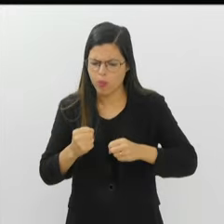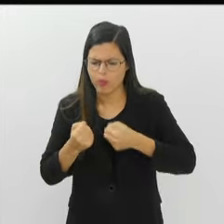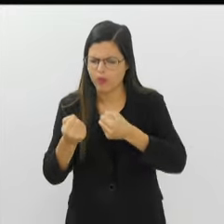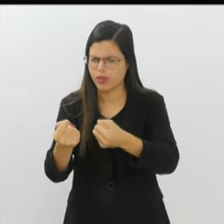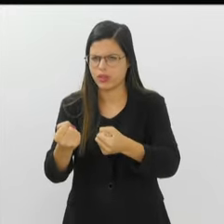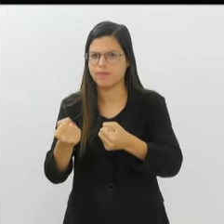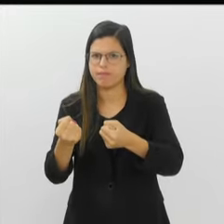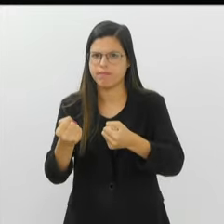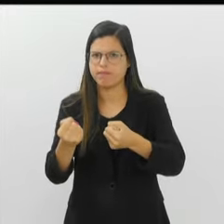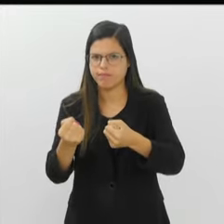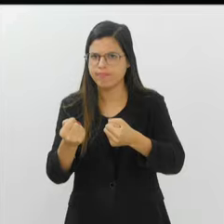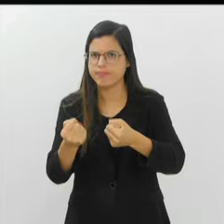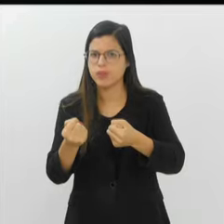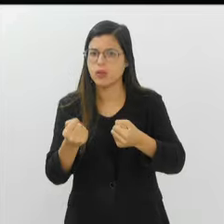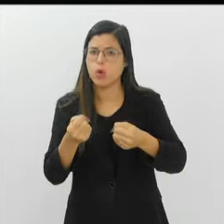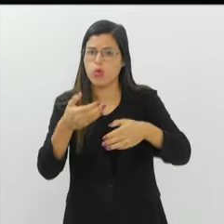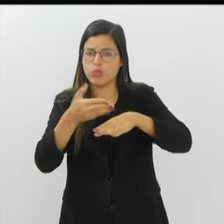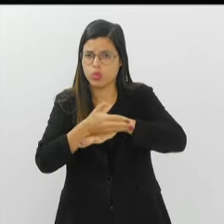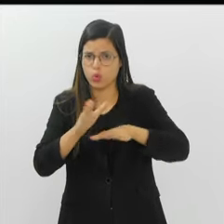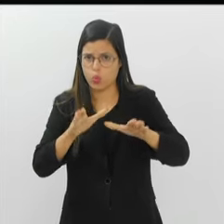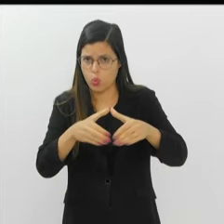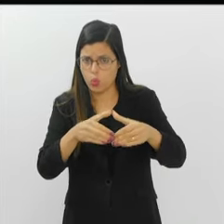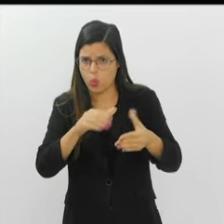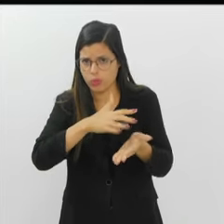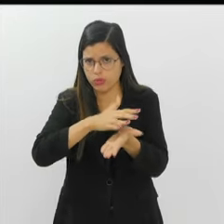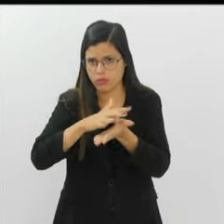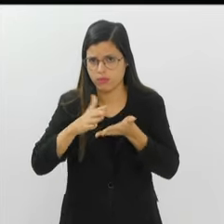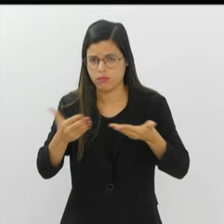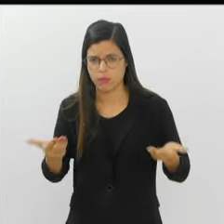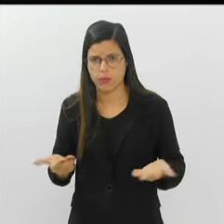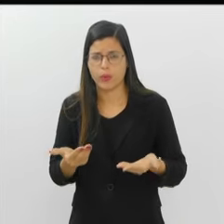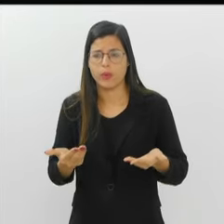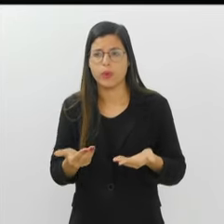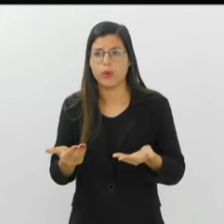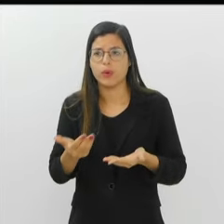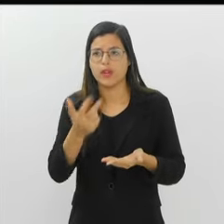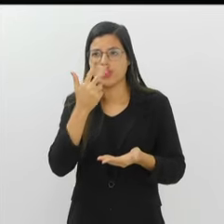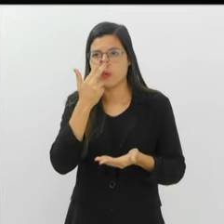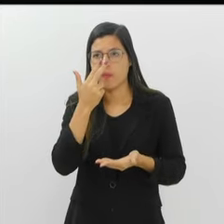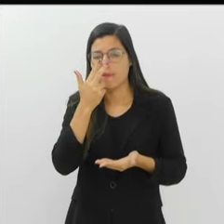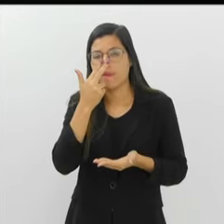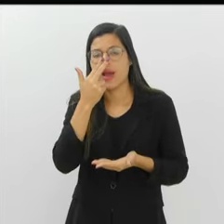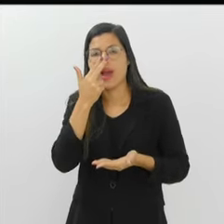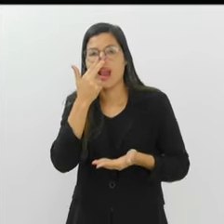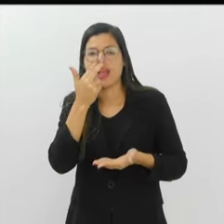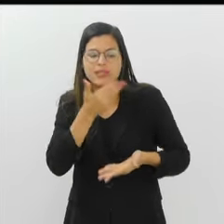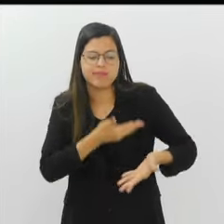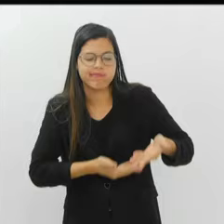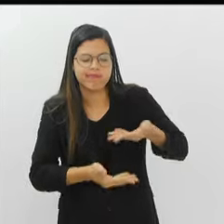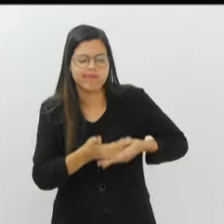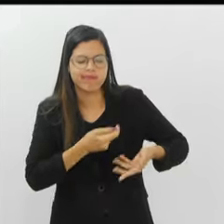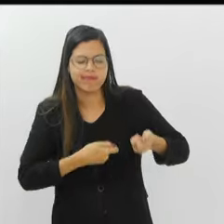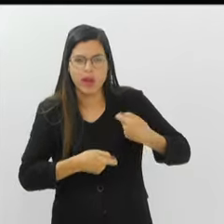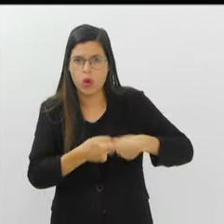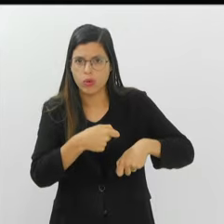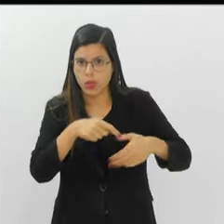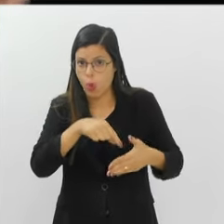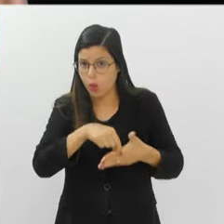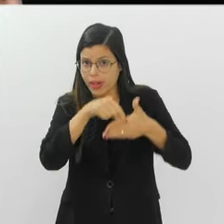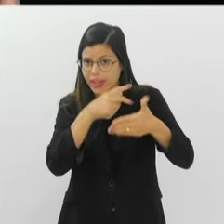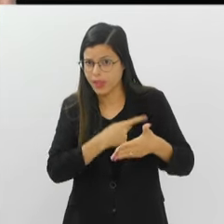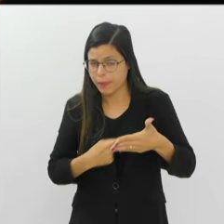enfrentamento muito feroz. Eu, quando chego numa escola, hoje, a minha moeda, vamos dizer assim, a minha